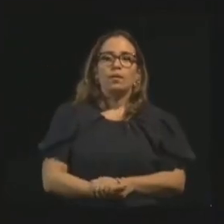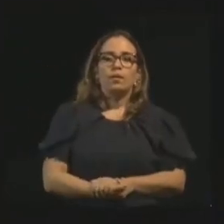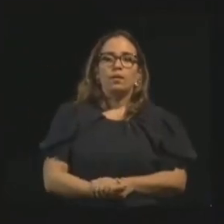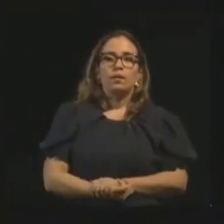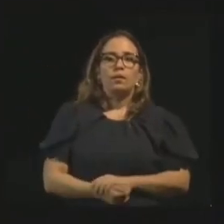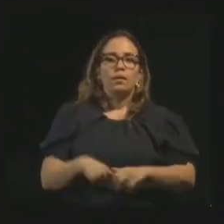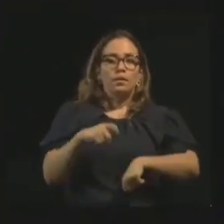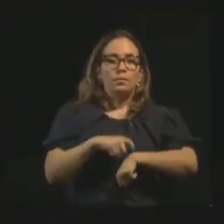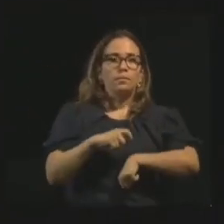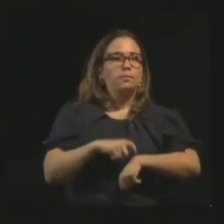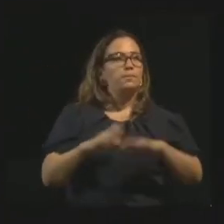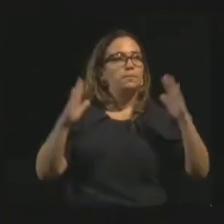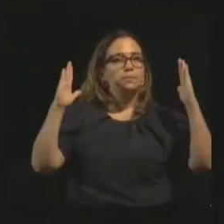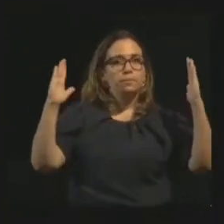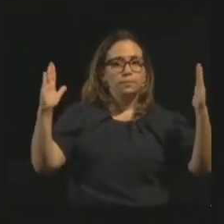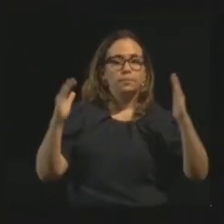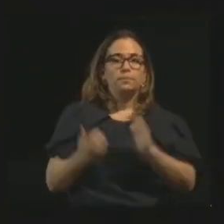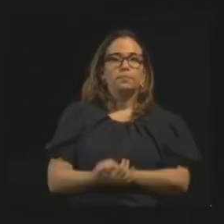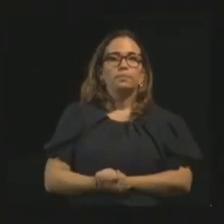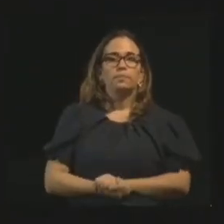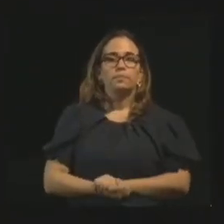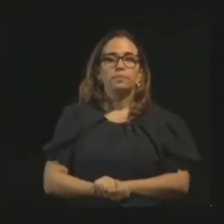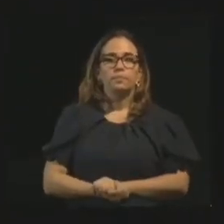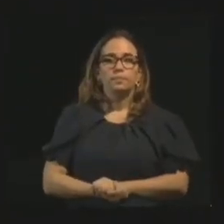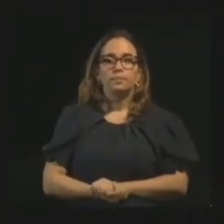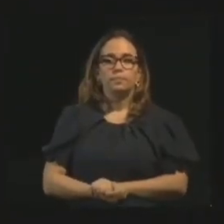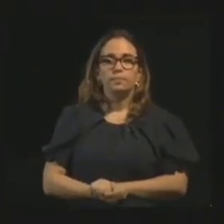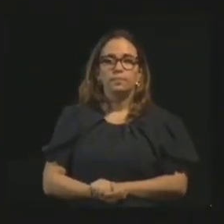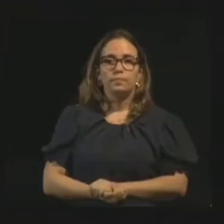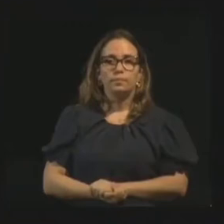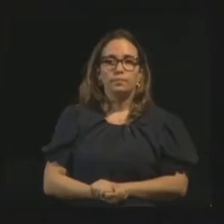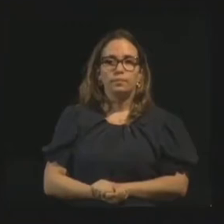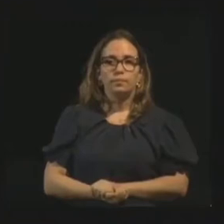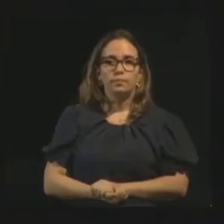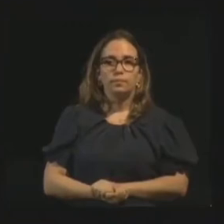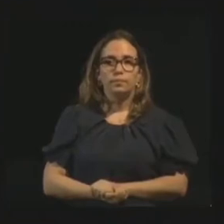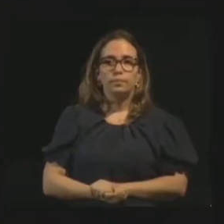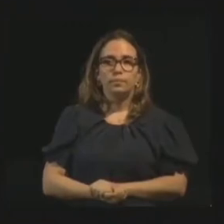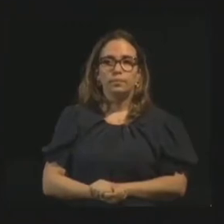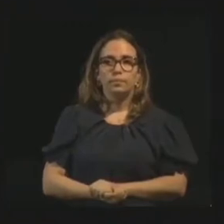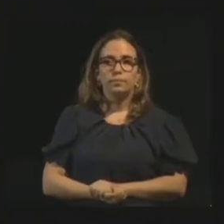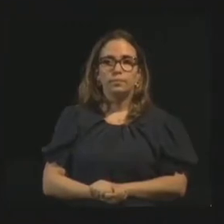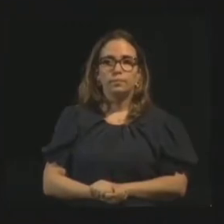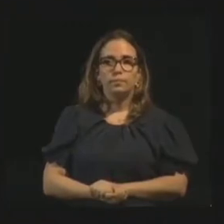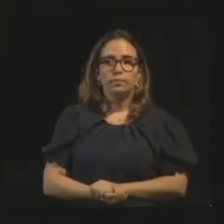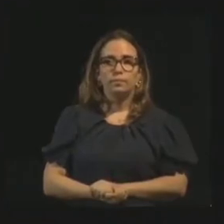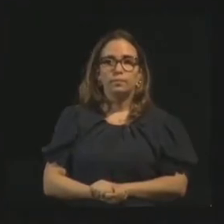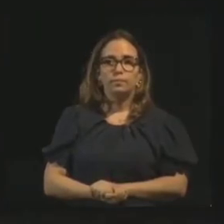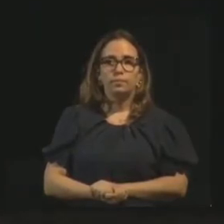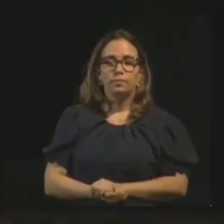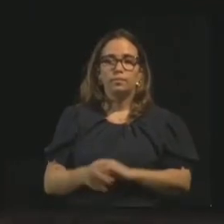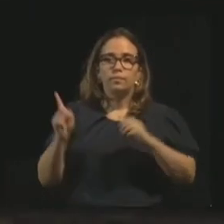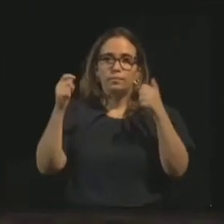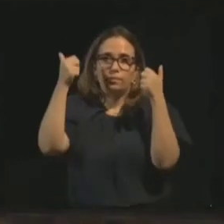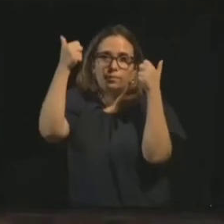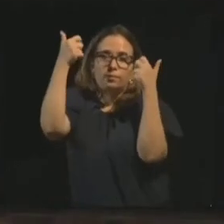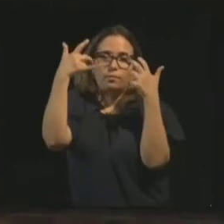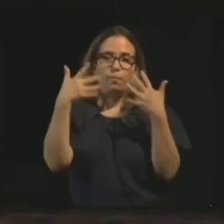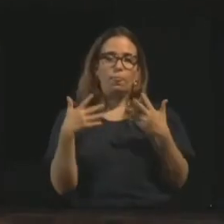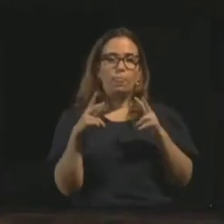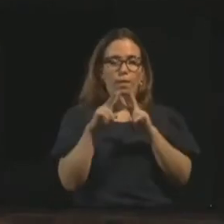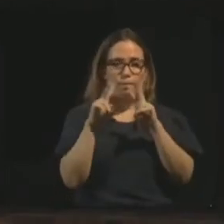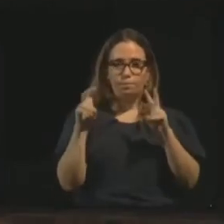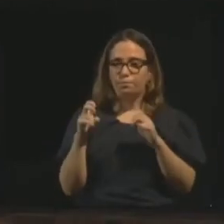se aproxima para a era da regeneração. Então, há fraudes que já citamos nos dados da